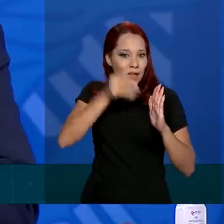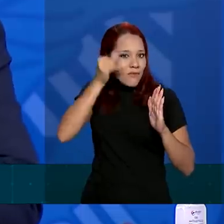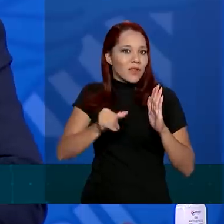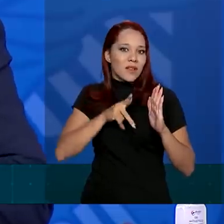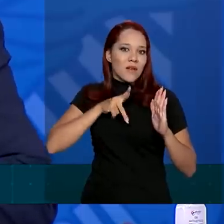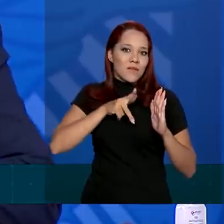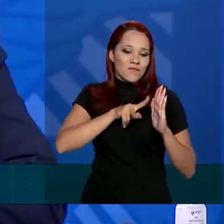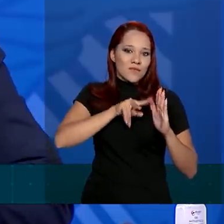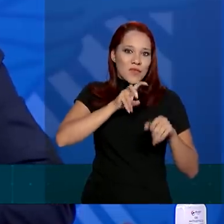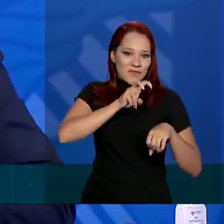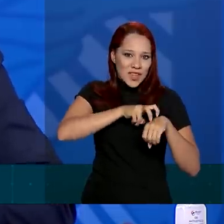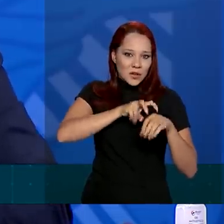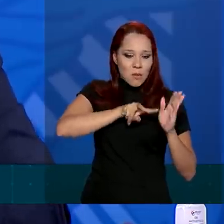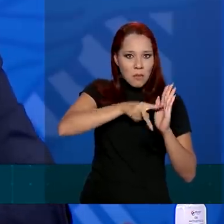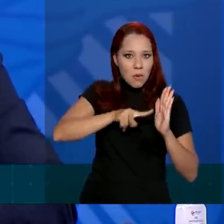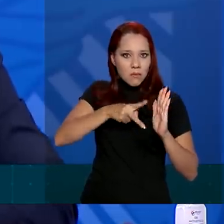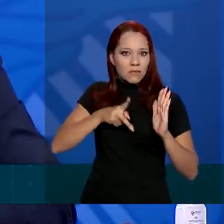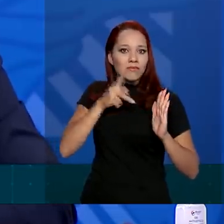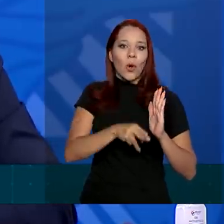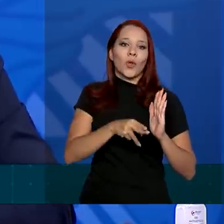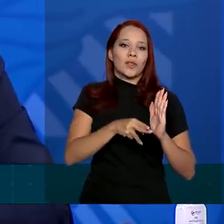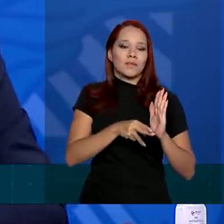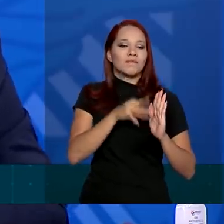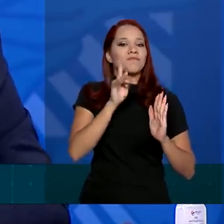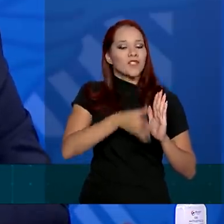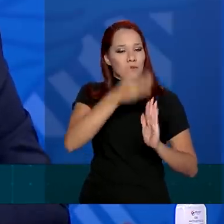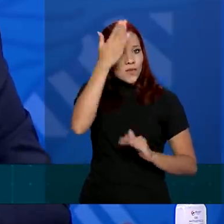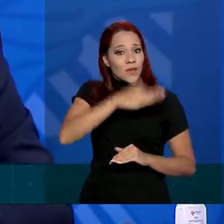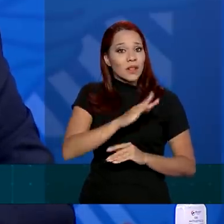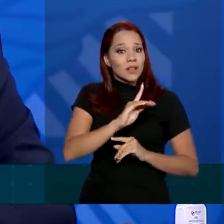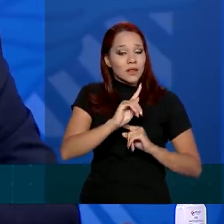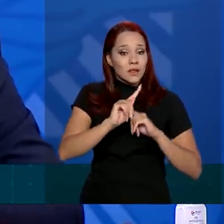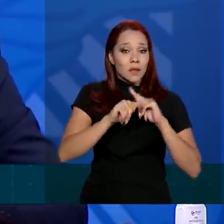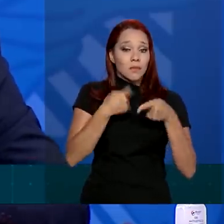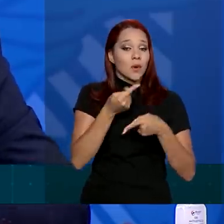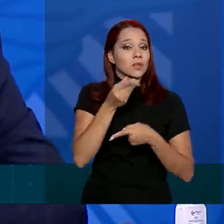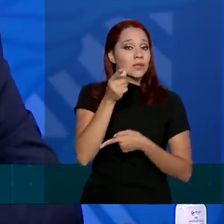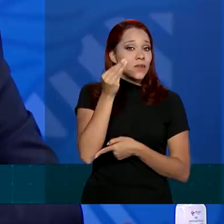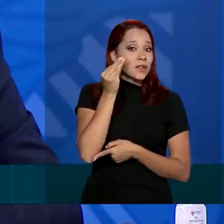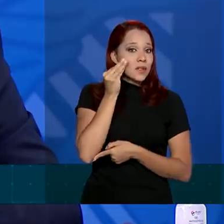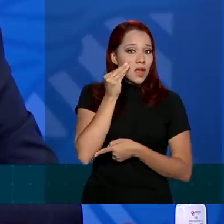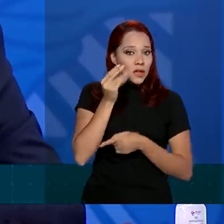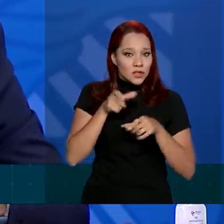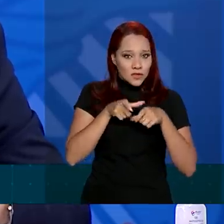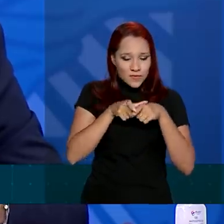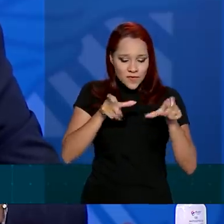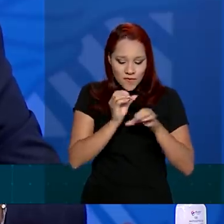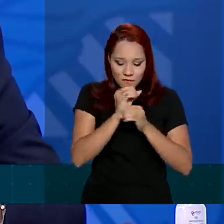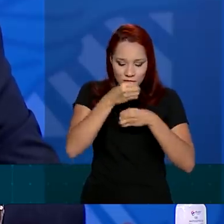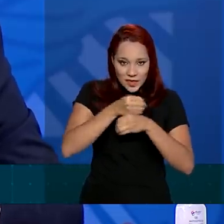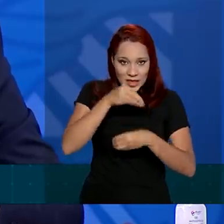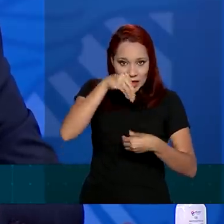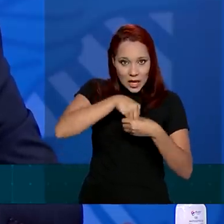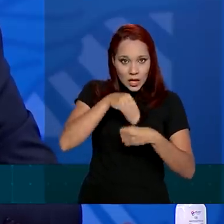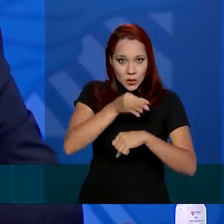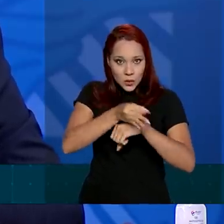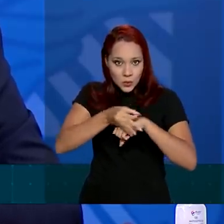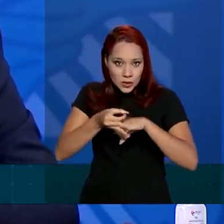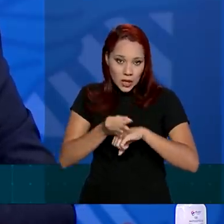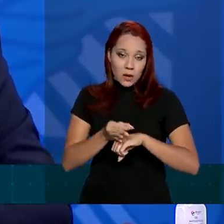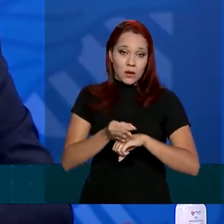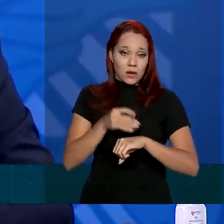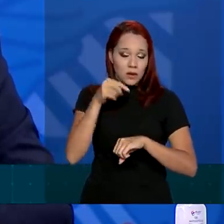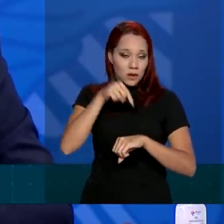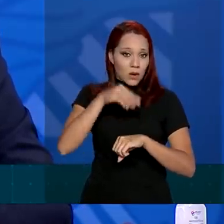Isso foi comprovado depois nos testes in vitro, em células. E nós